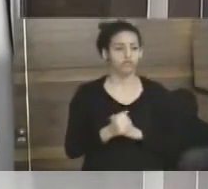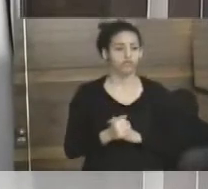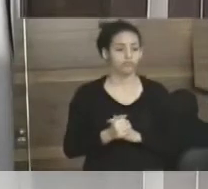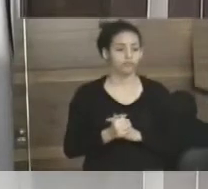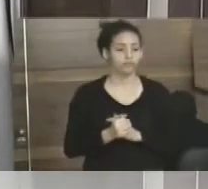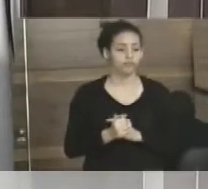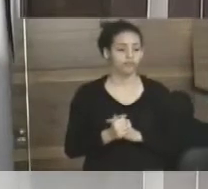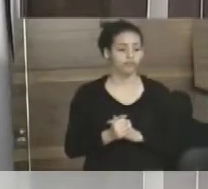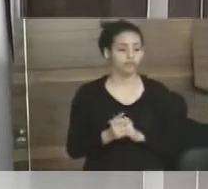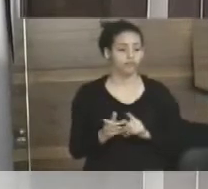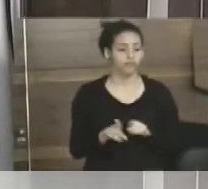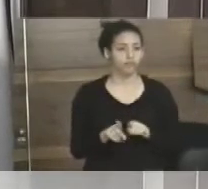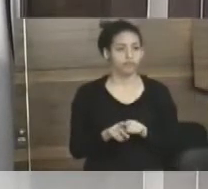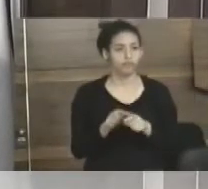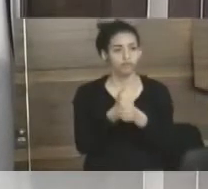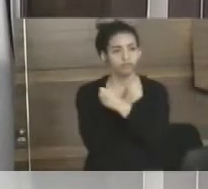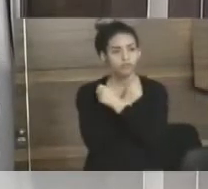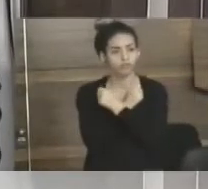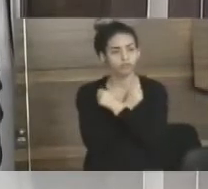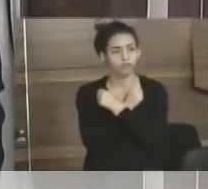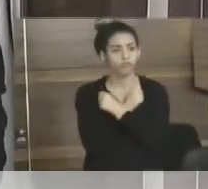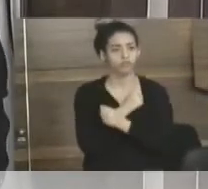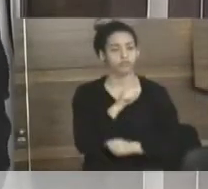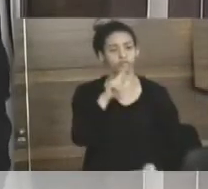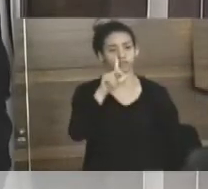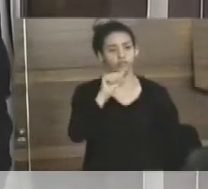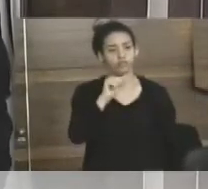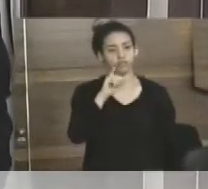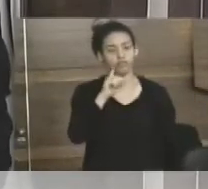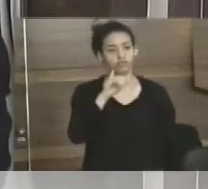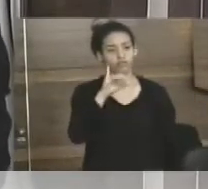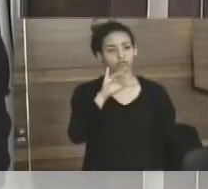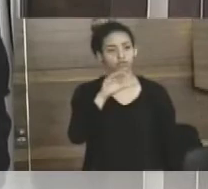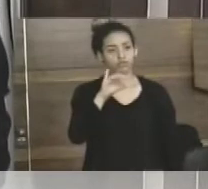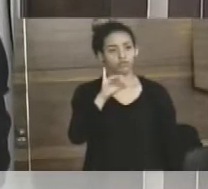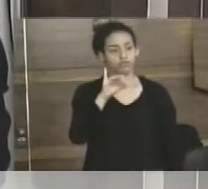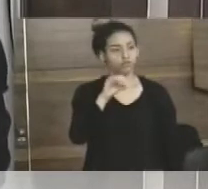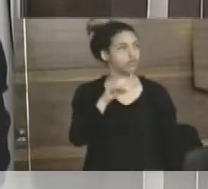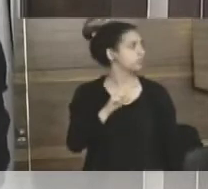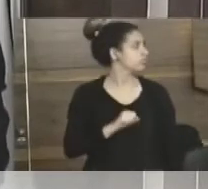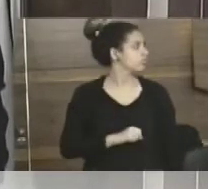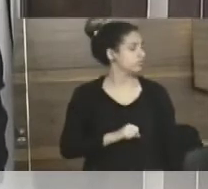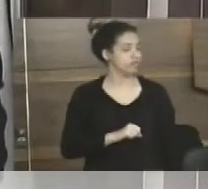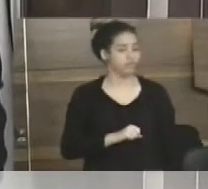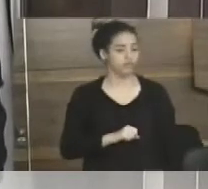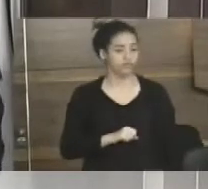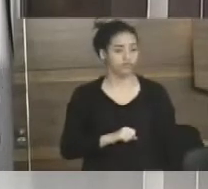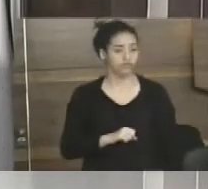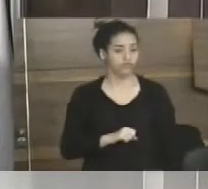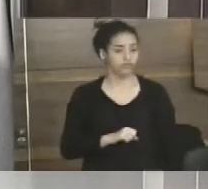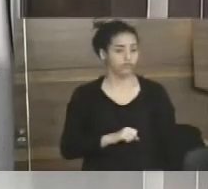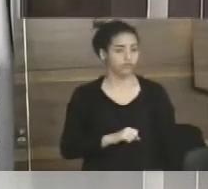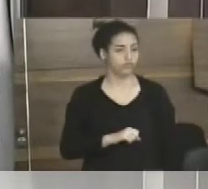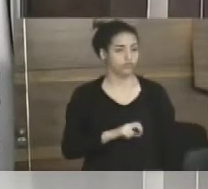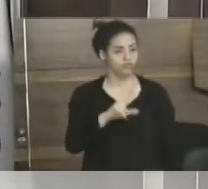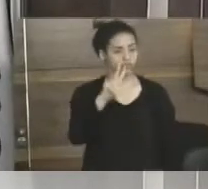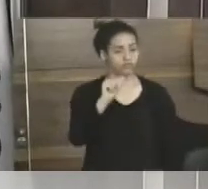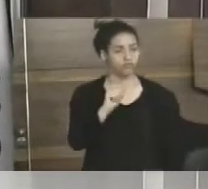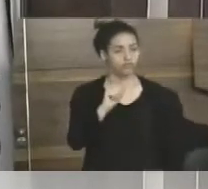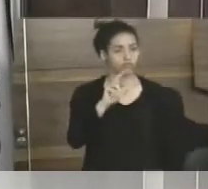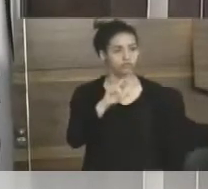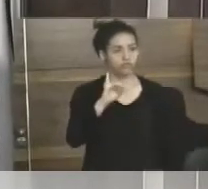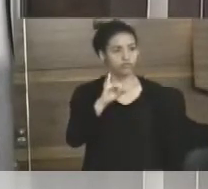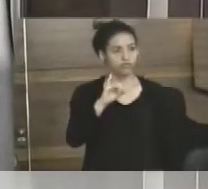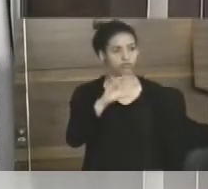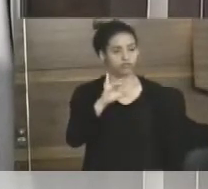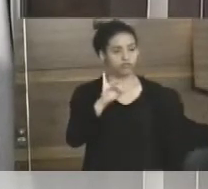dar aí também um abraço ao Varista, que é uma grande pessoa, não é, vereadora Jane? O Varista ali, o Varista que